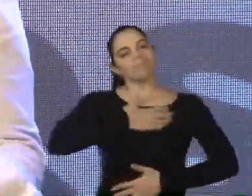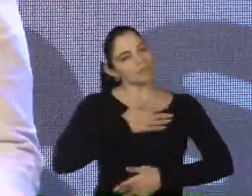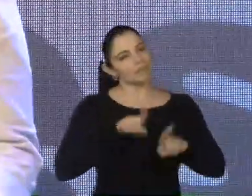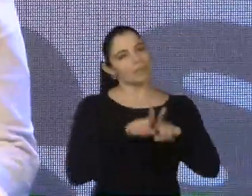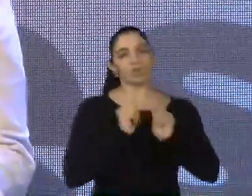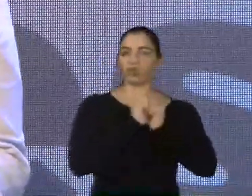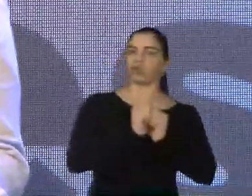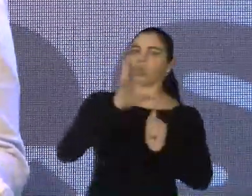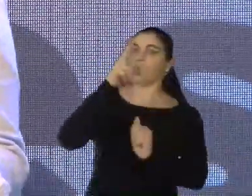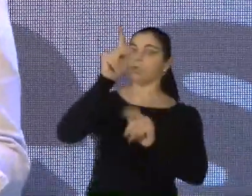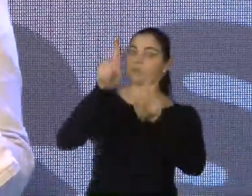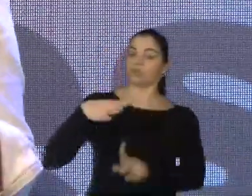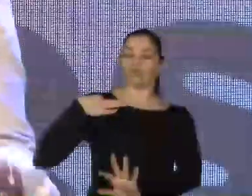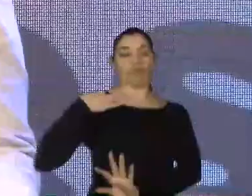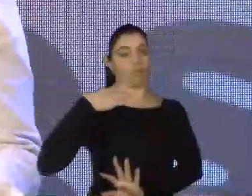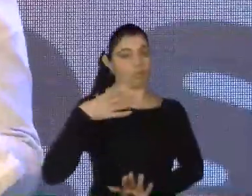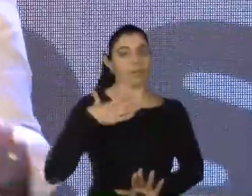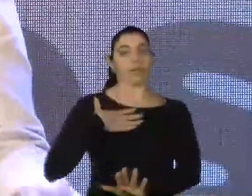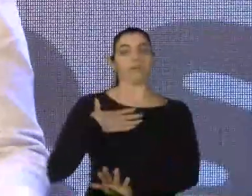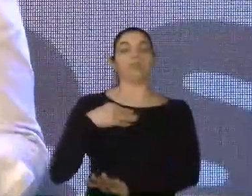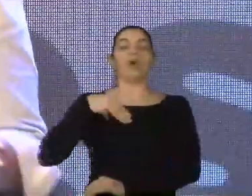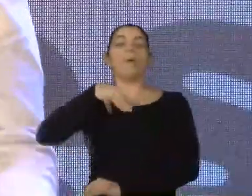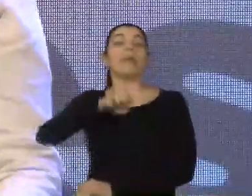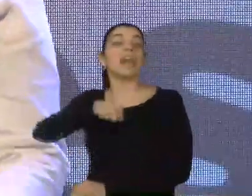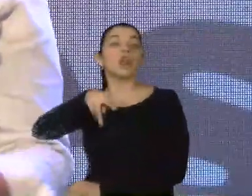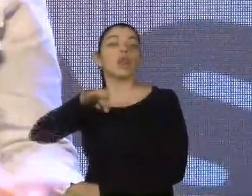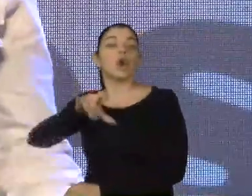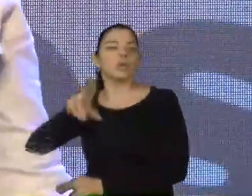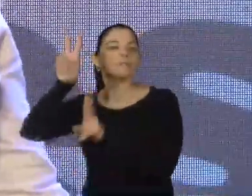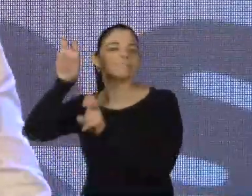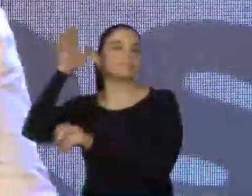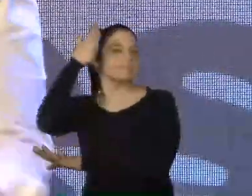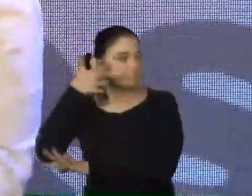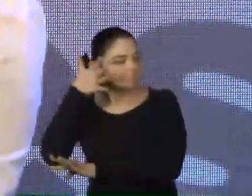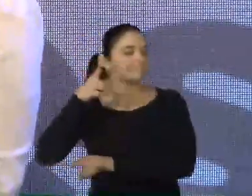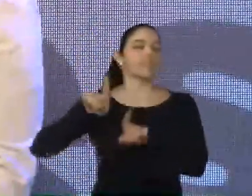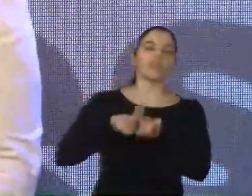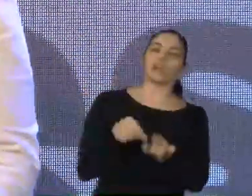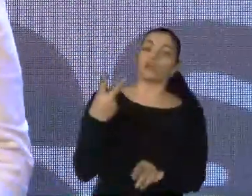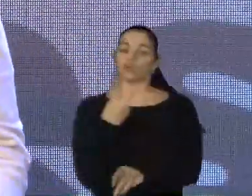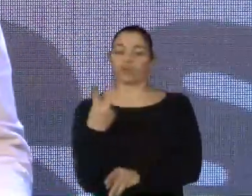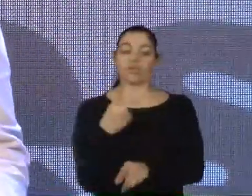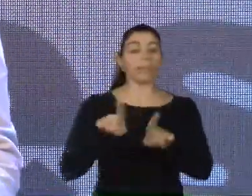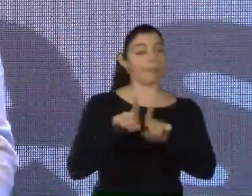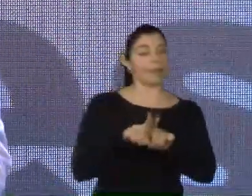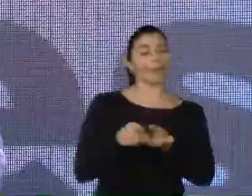os voluntários, mentores, realizadores, palestrantes, todo mundo, vocês dois que estão aqui, que comparam,